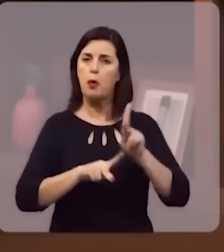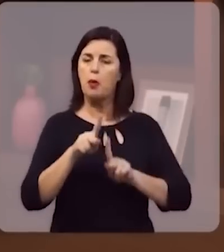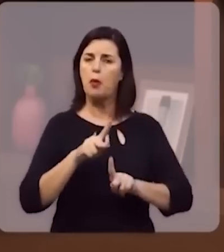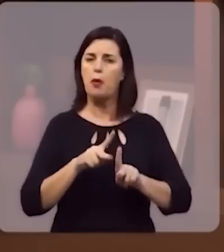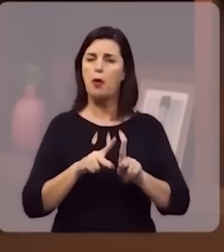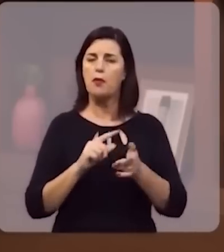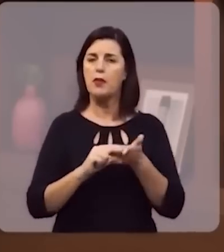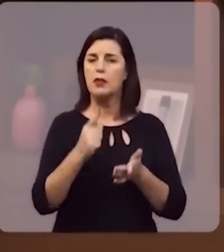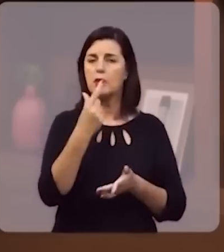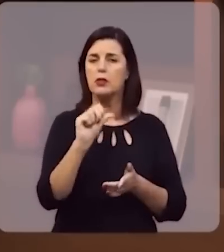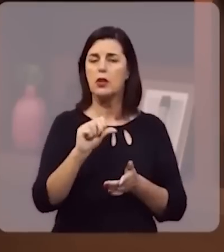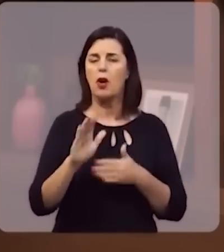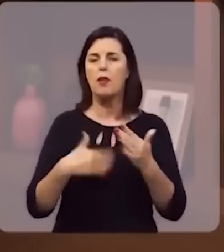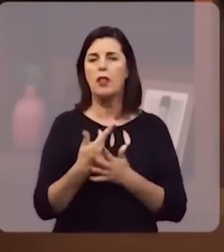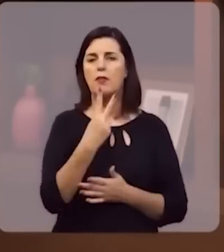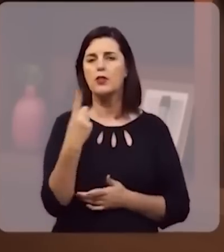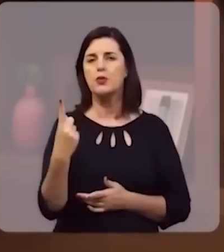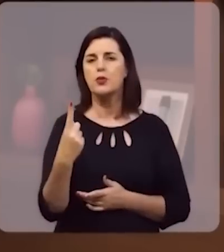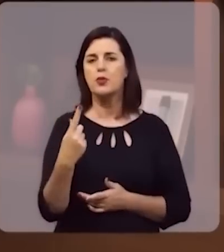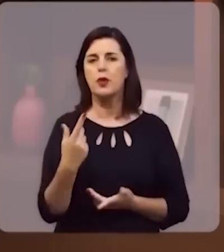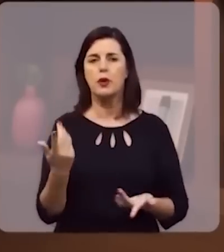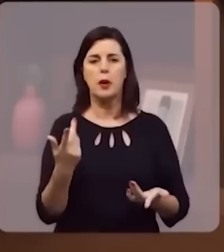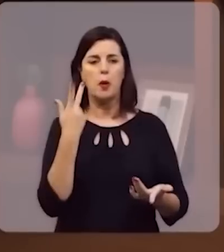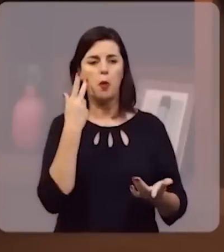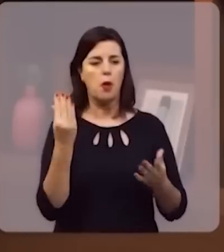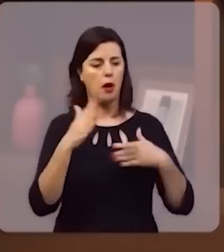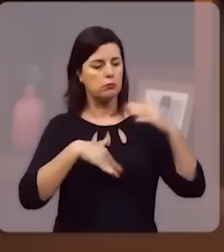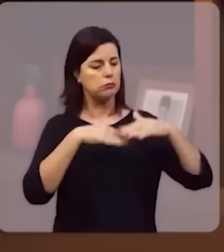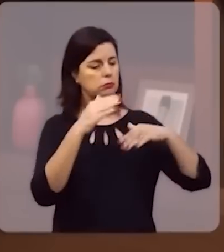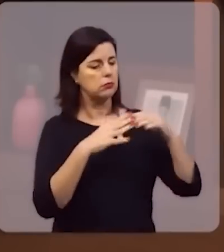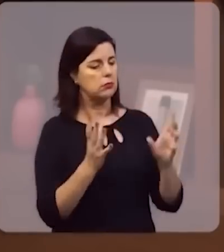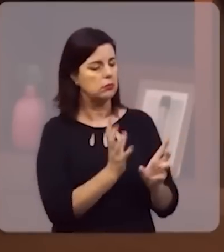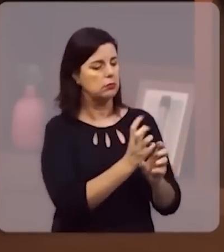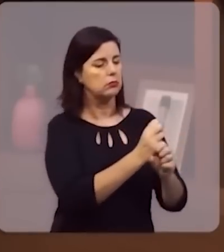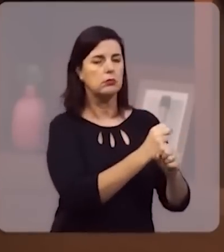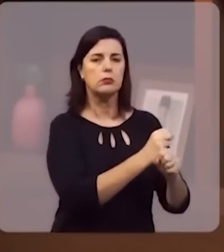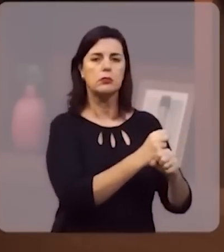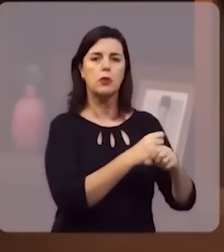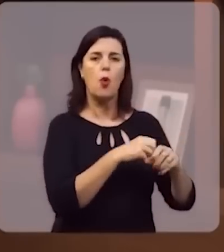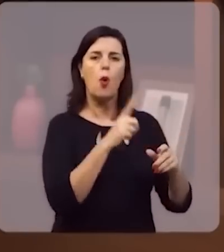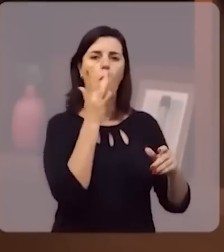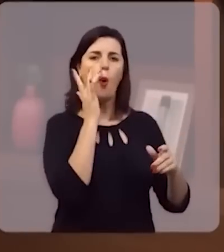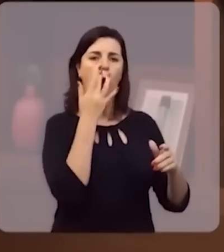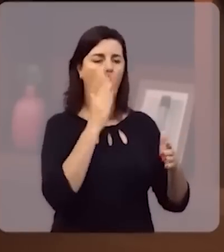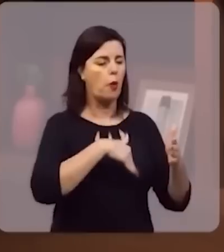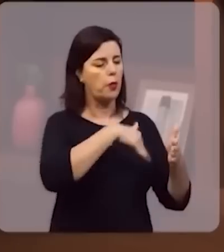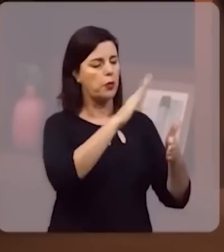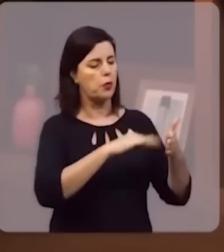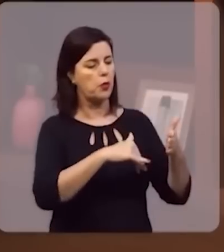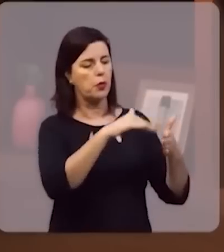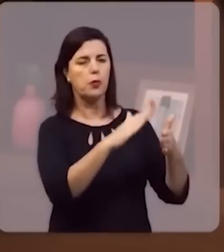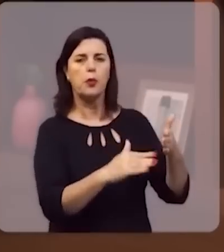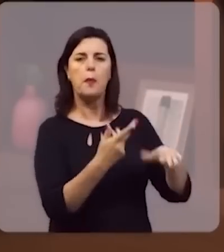19 a 21. Ele diz assim, o artífice funde a imagem, o ourives, a cobre de ouro e cadeias de prata